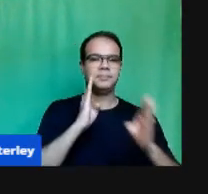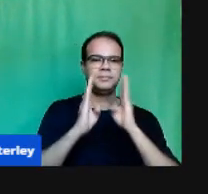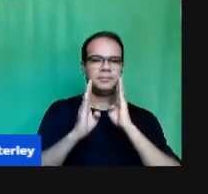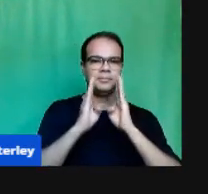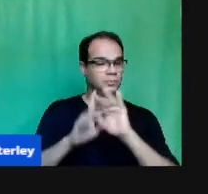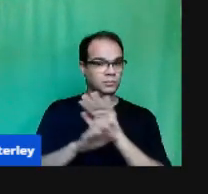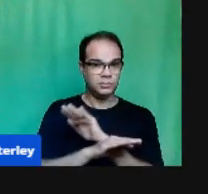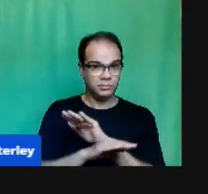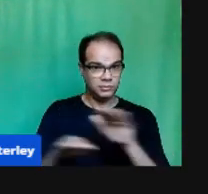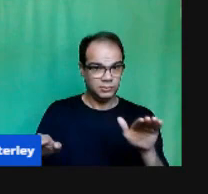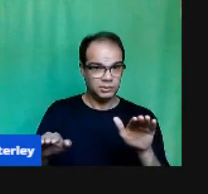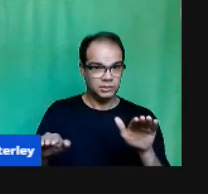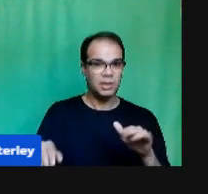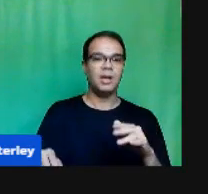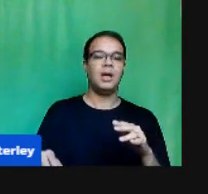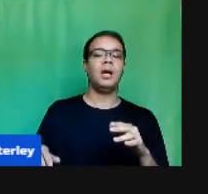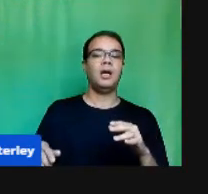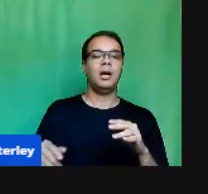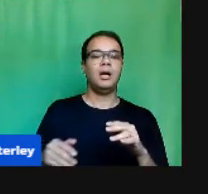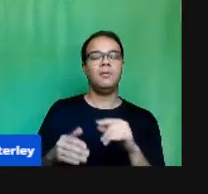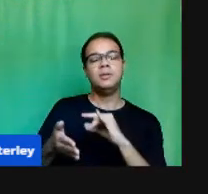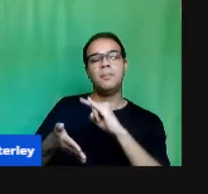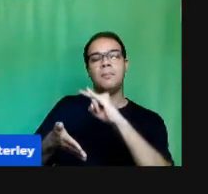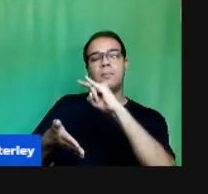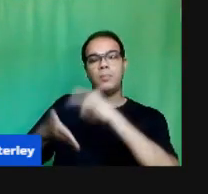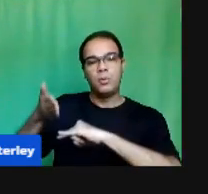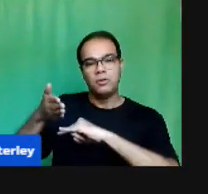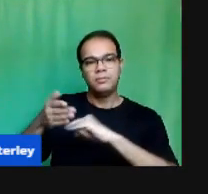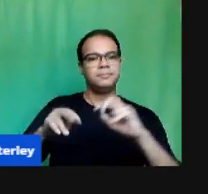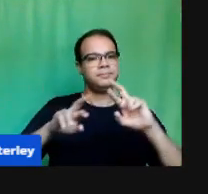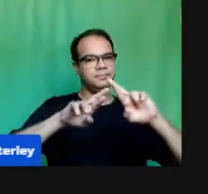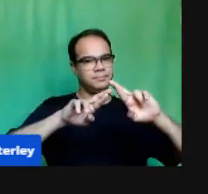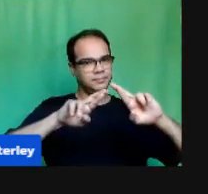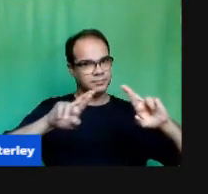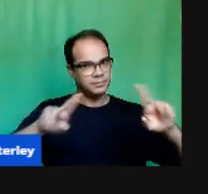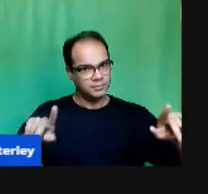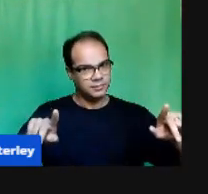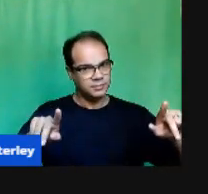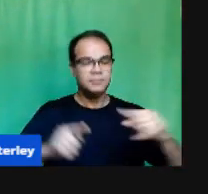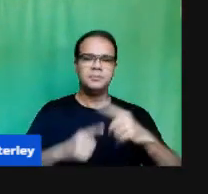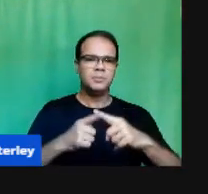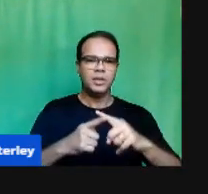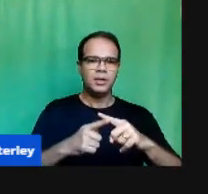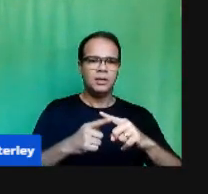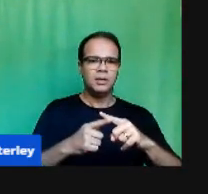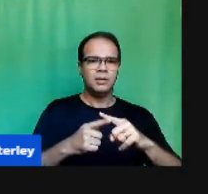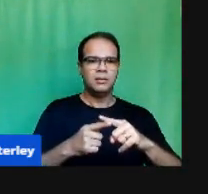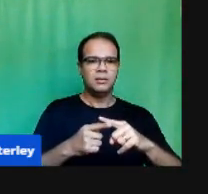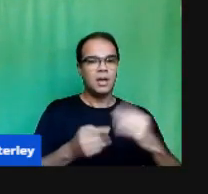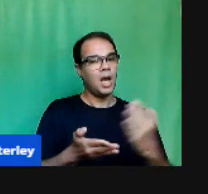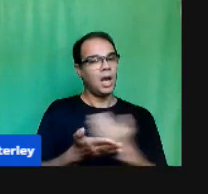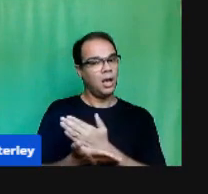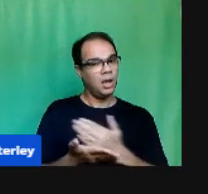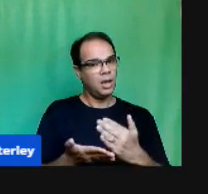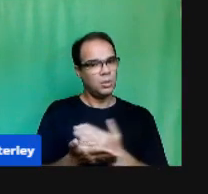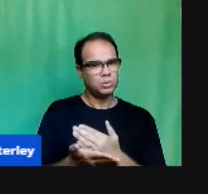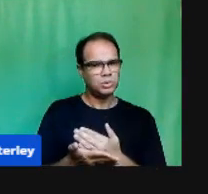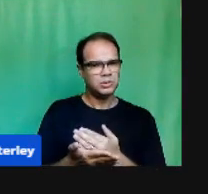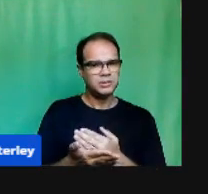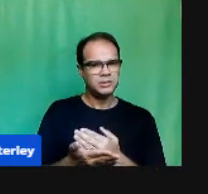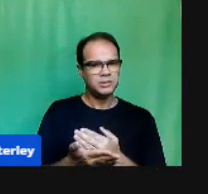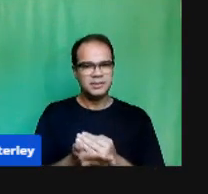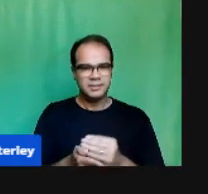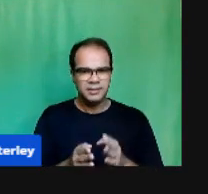A situação Sócio-econômica Dos nossos alunos Alguns Conseguem ver As aulas parciais